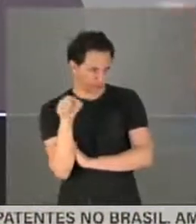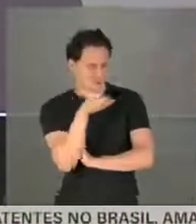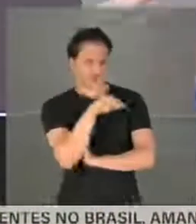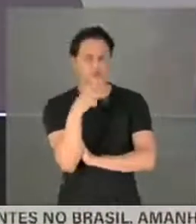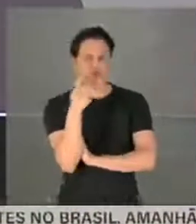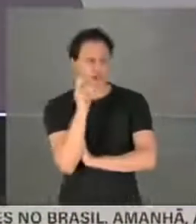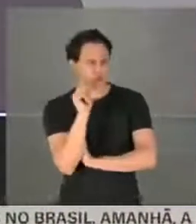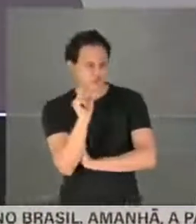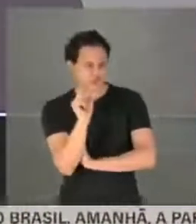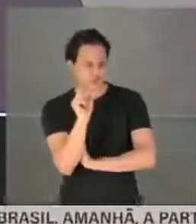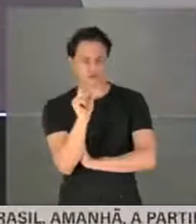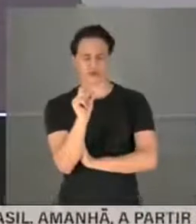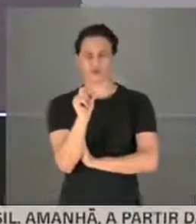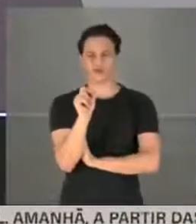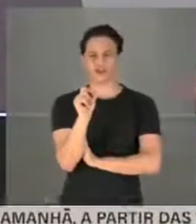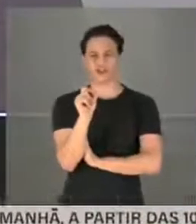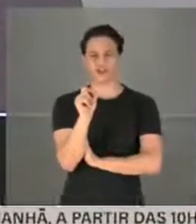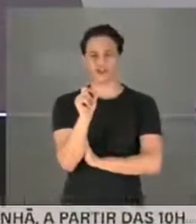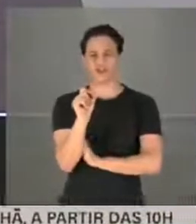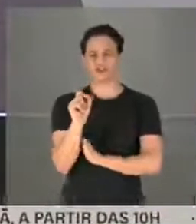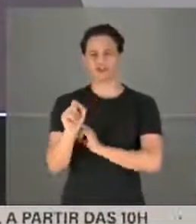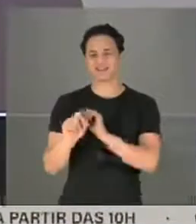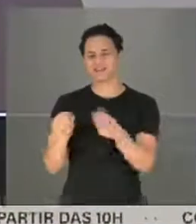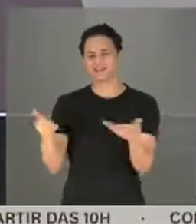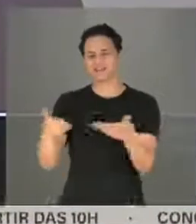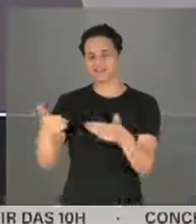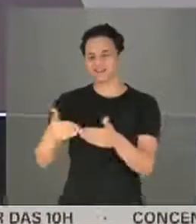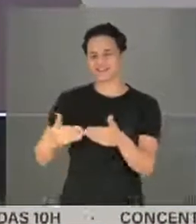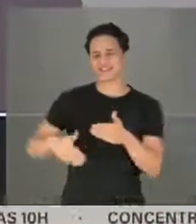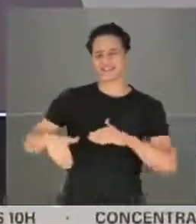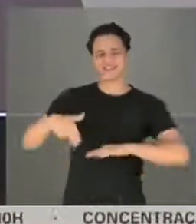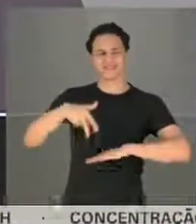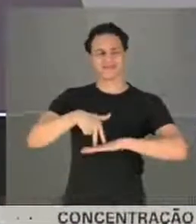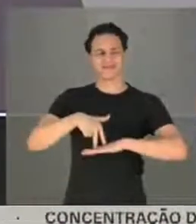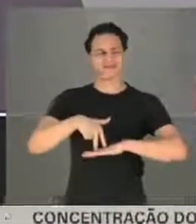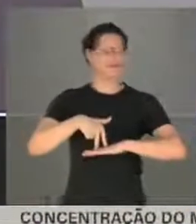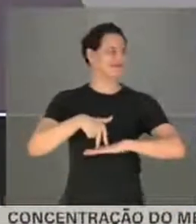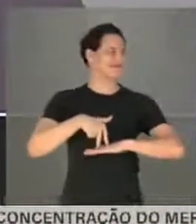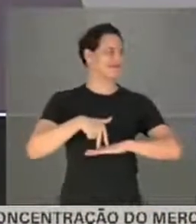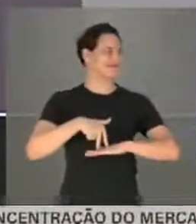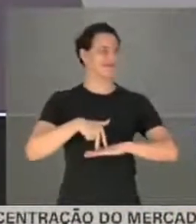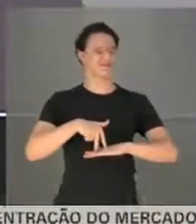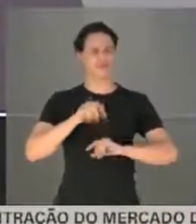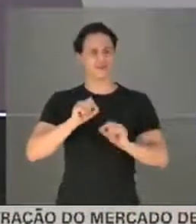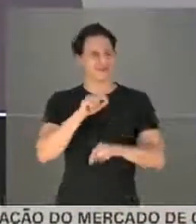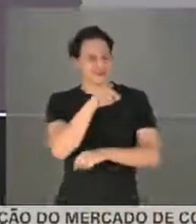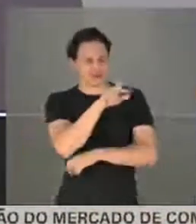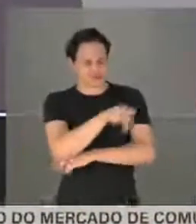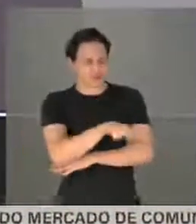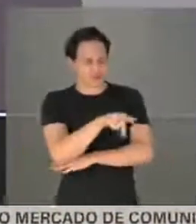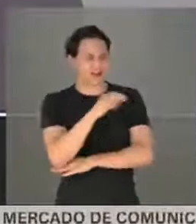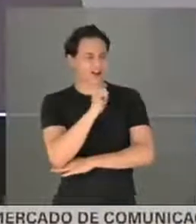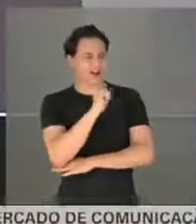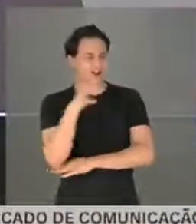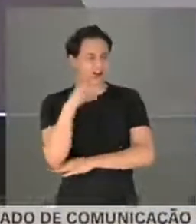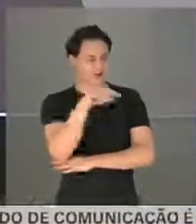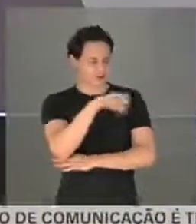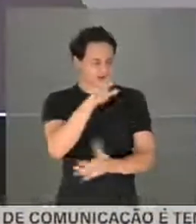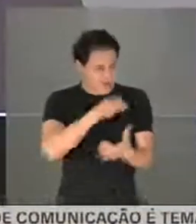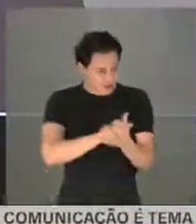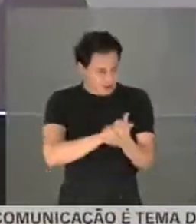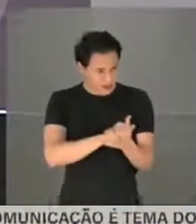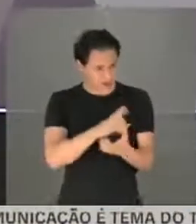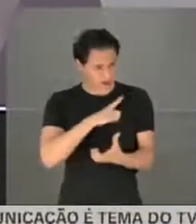E aí que mais me admira? Porque o não é um adolescente. O senhor não é um adolescente. O senhor é casado, o senhor tem